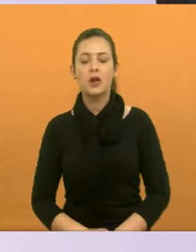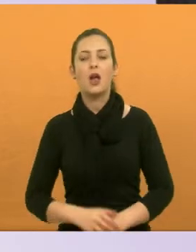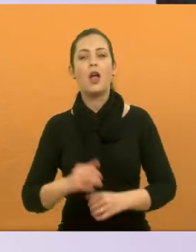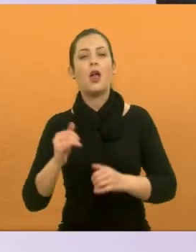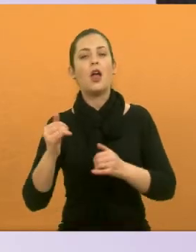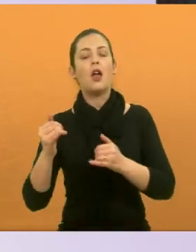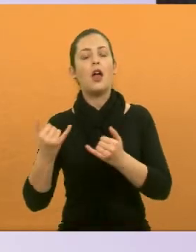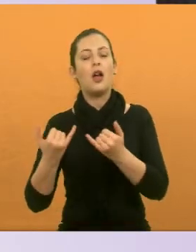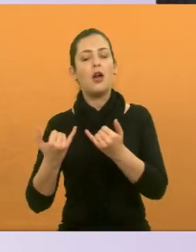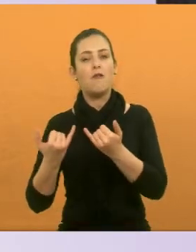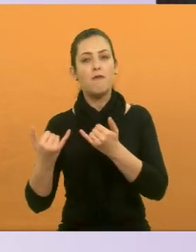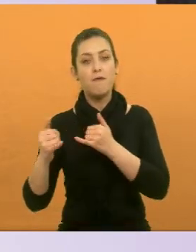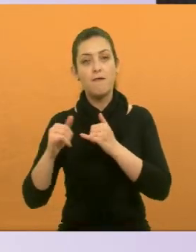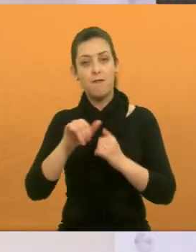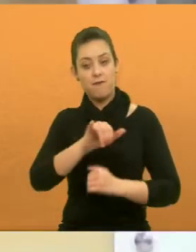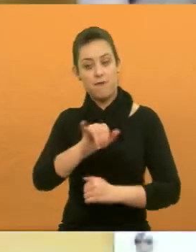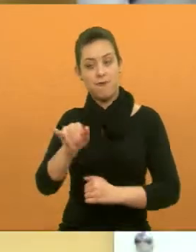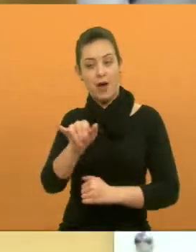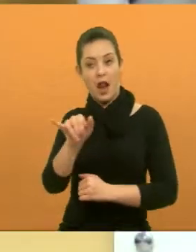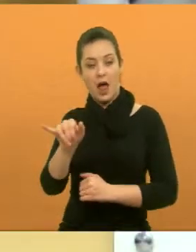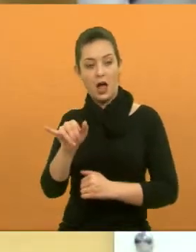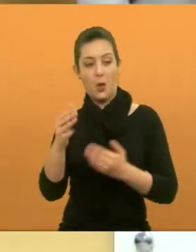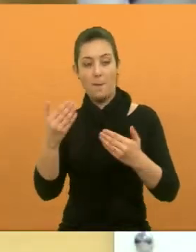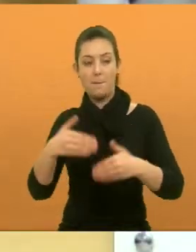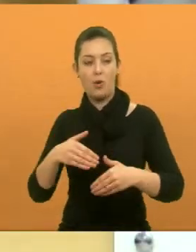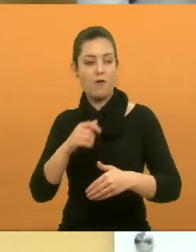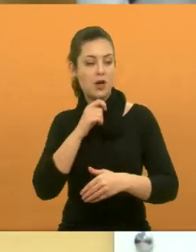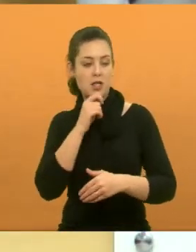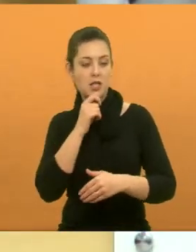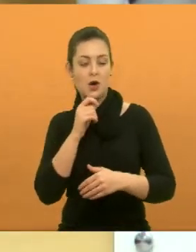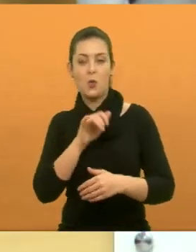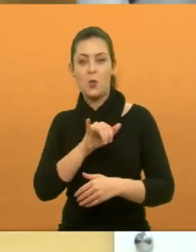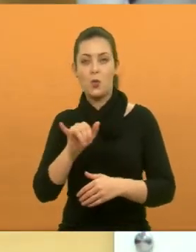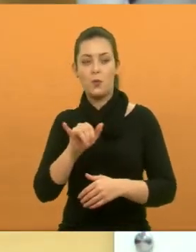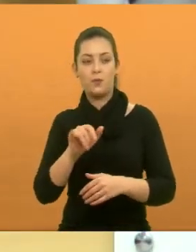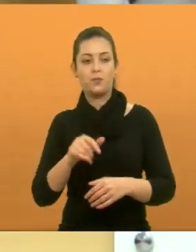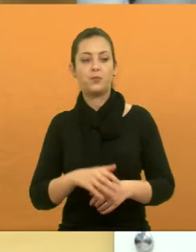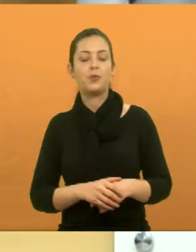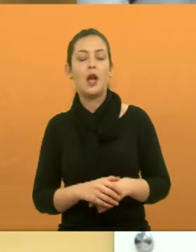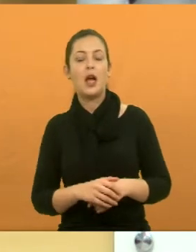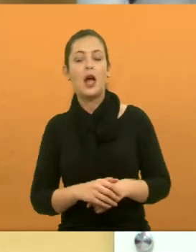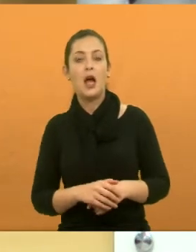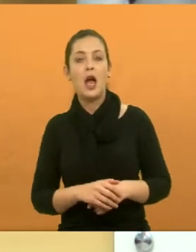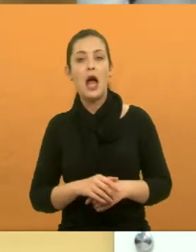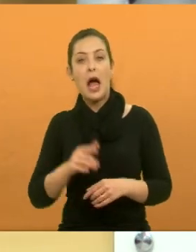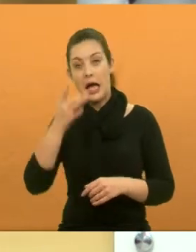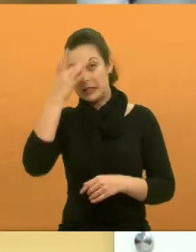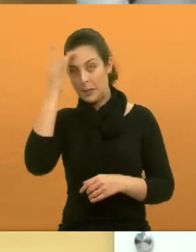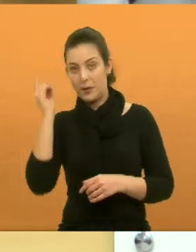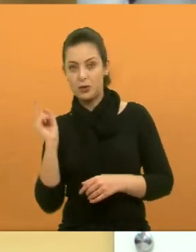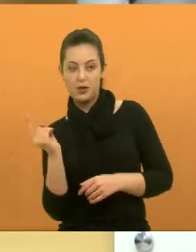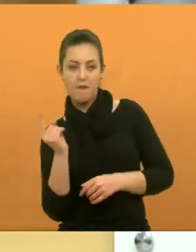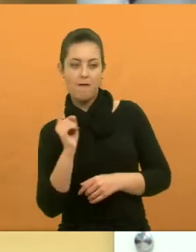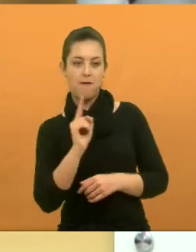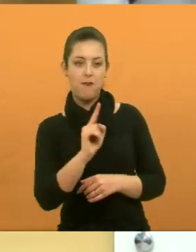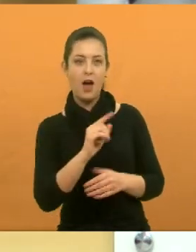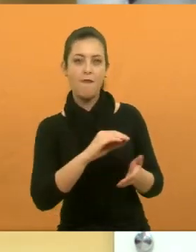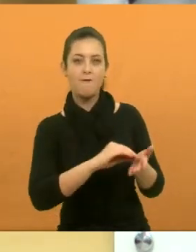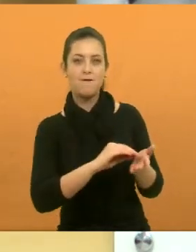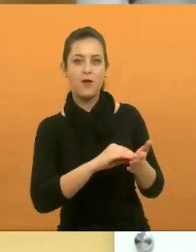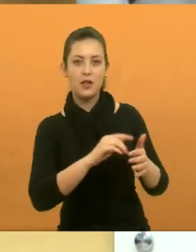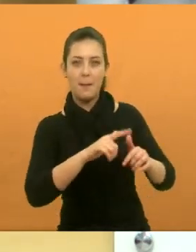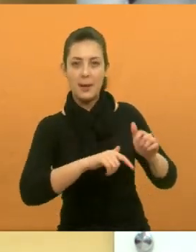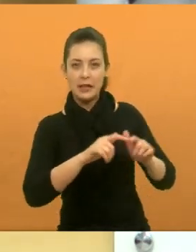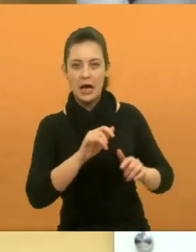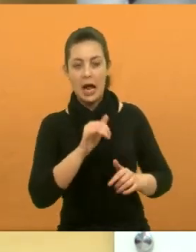Foi falado, foi falado, não foi provado, que as pessoas iam coletar seu sangue, faltava material